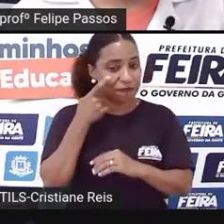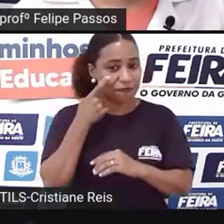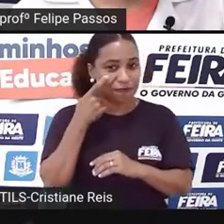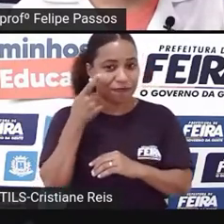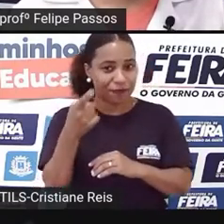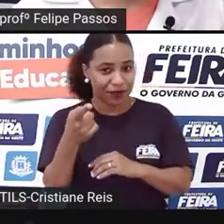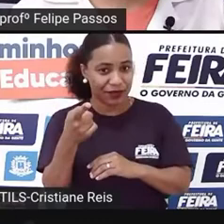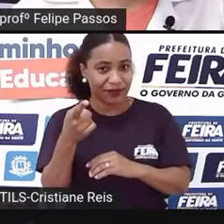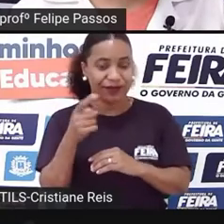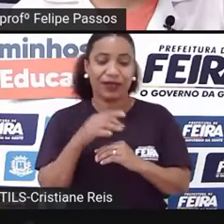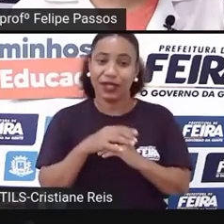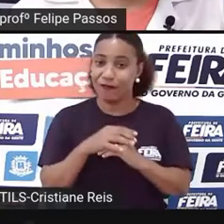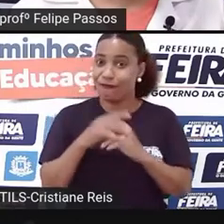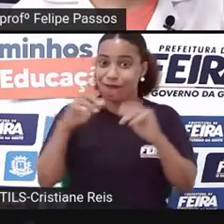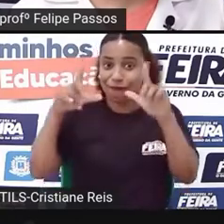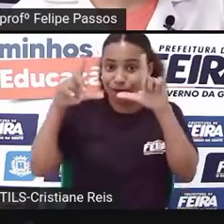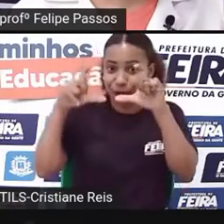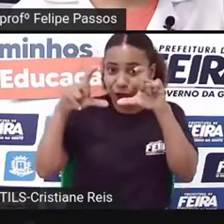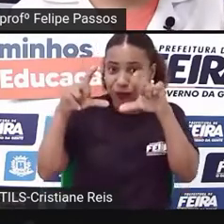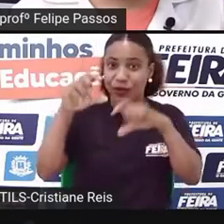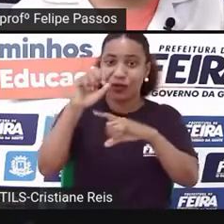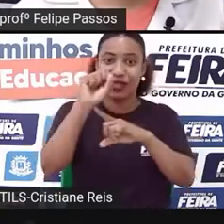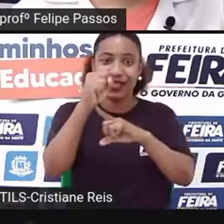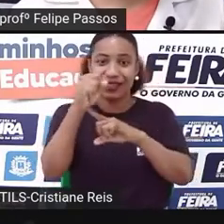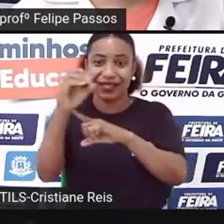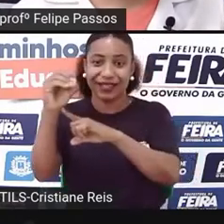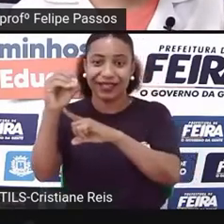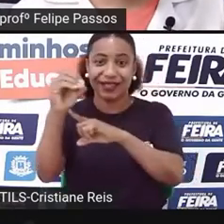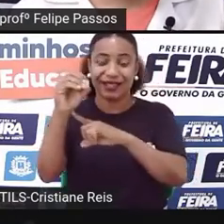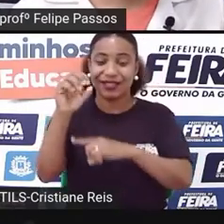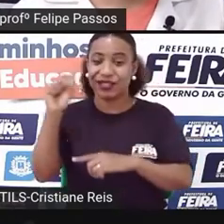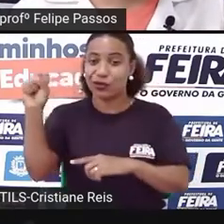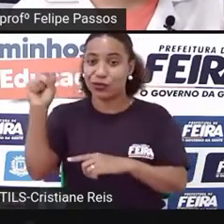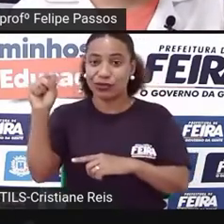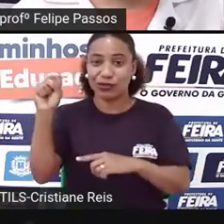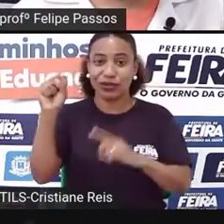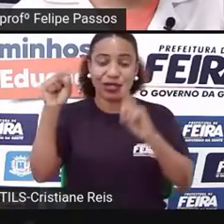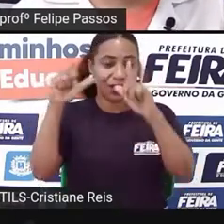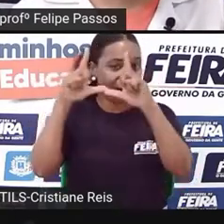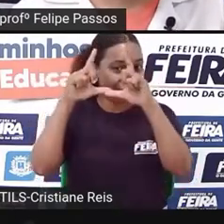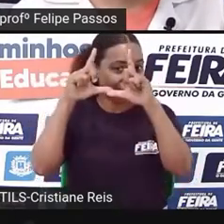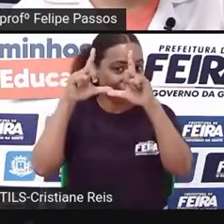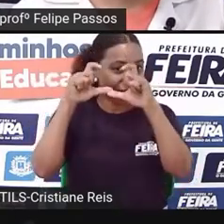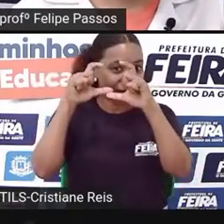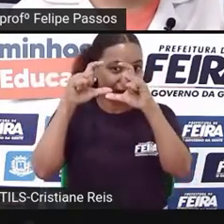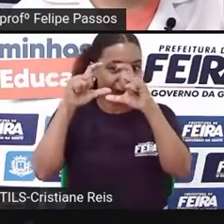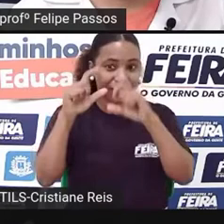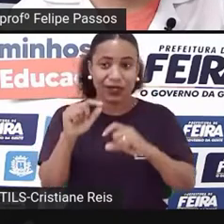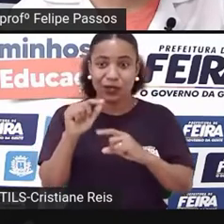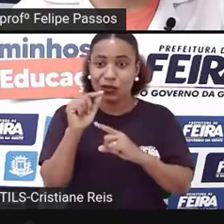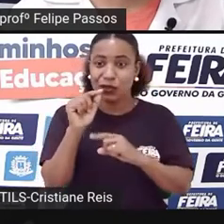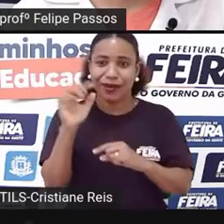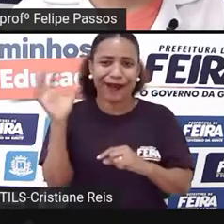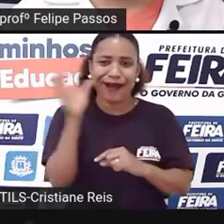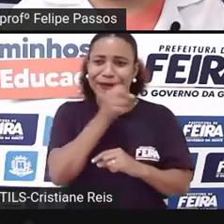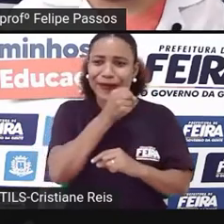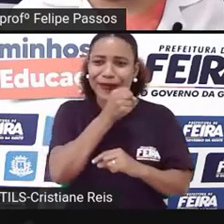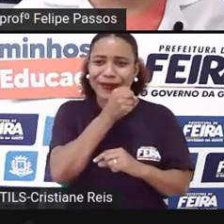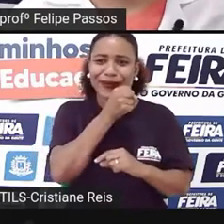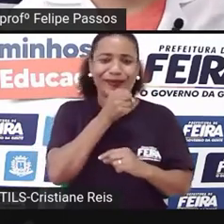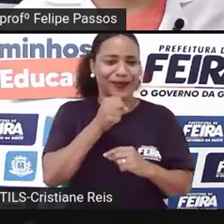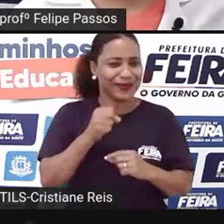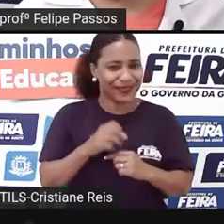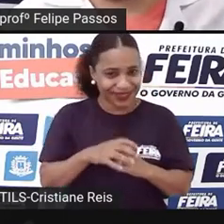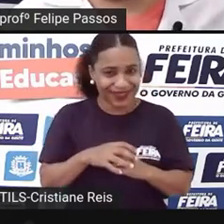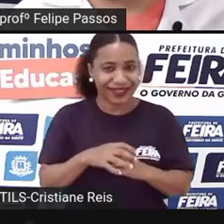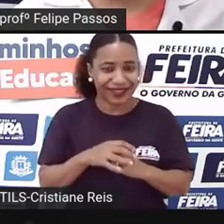30 segundos fazendo, por exemplo. Já tem fotos que são rápidas. É um por mil. É um segundo dividido por mil. Então,